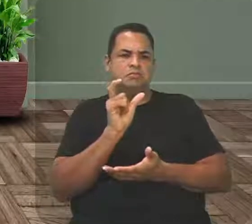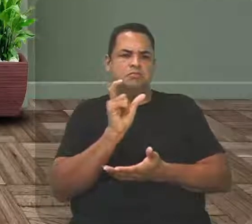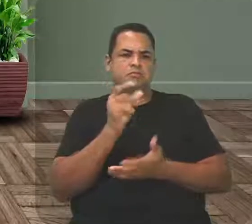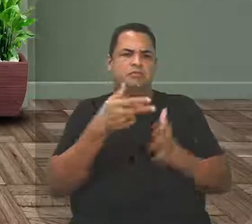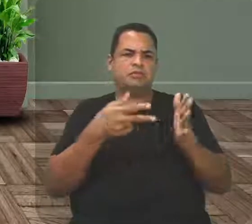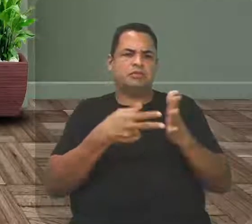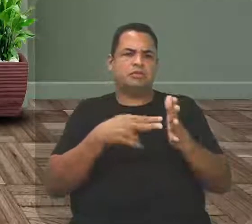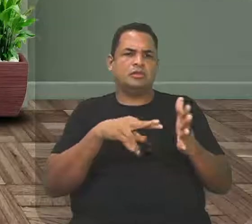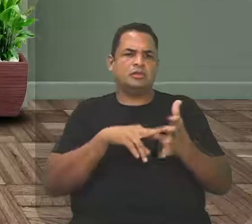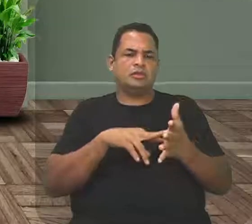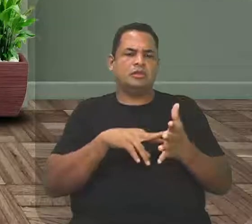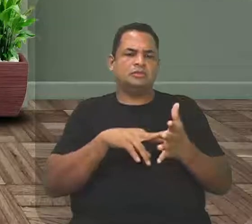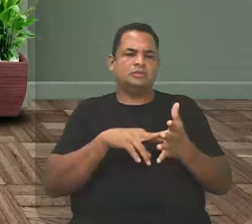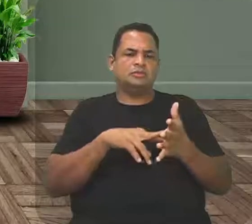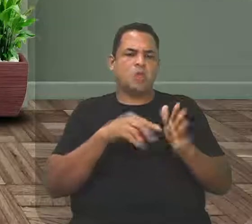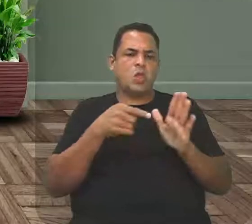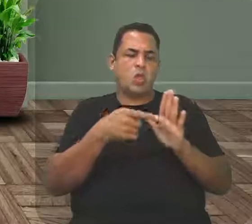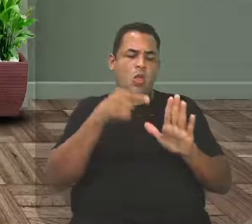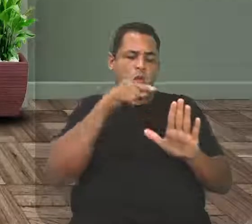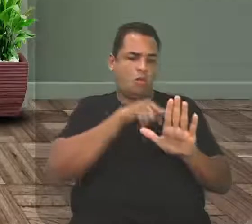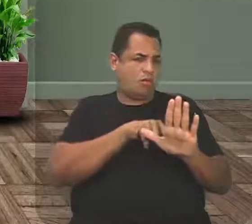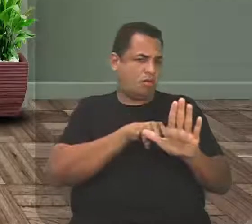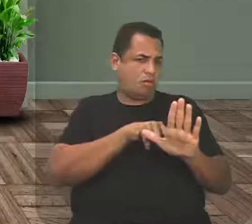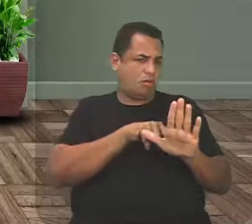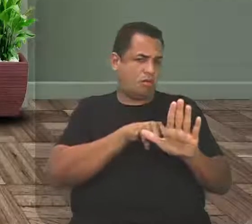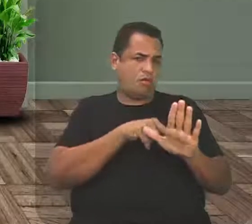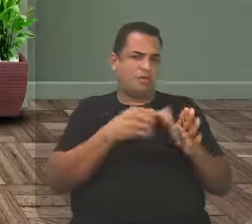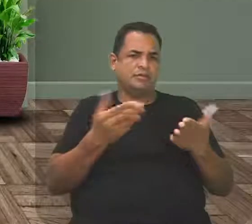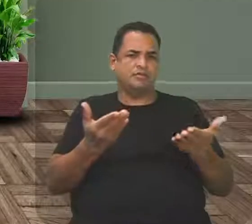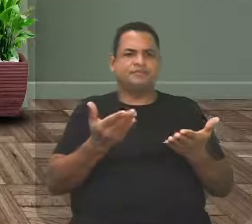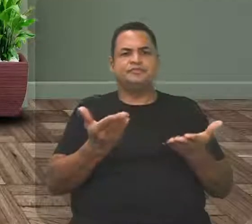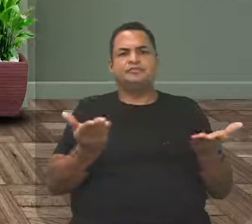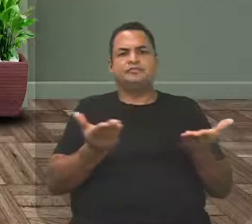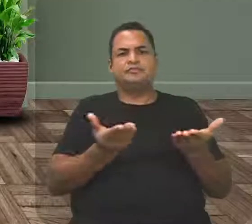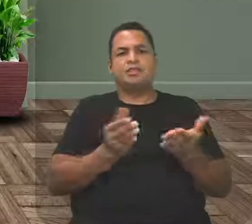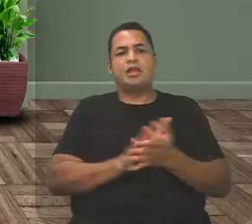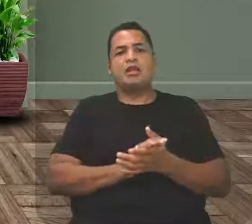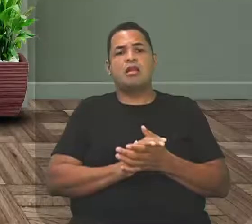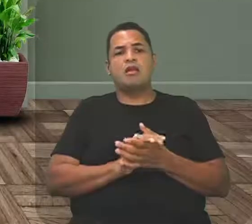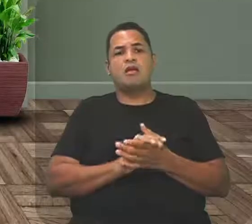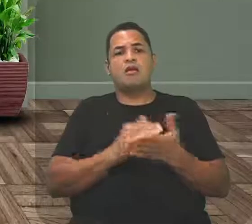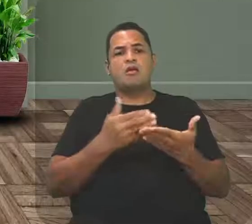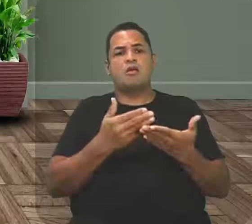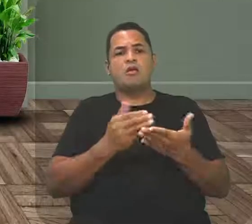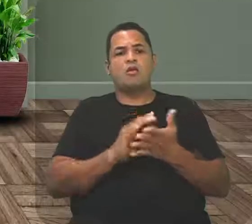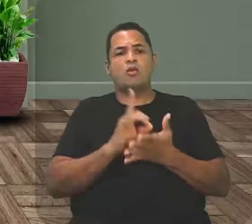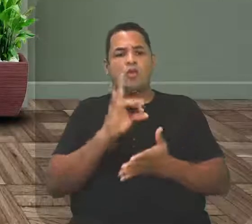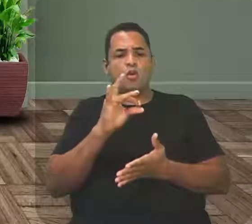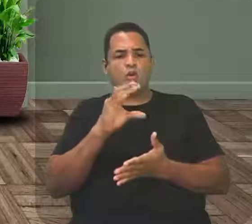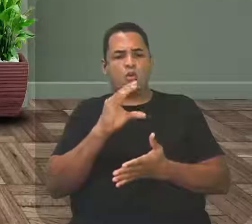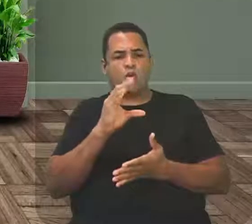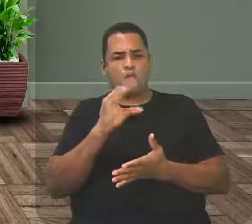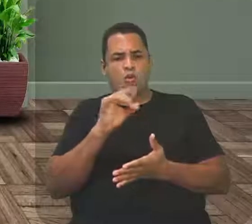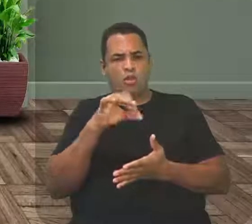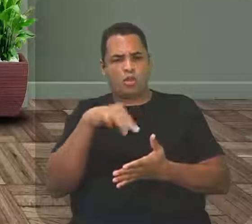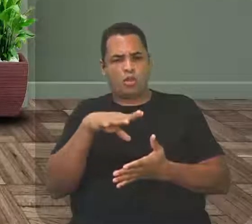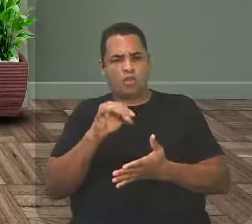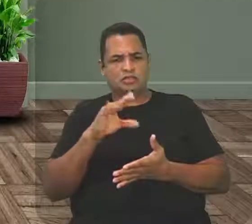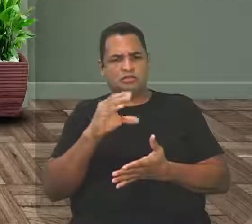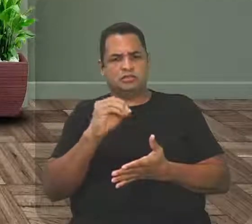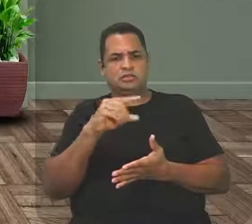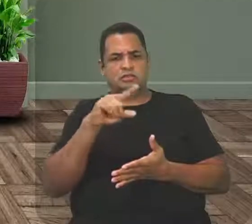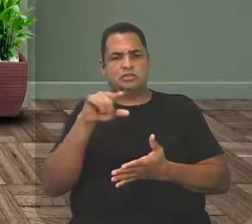sentido figurado. Por isso, estamos aí falando de conotação, ok?